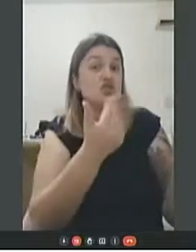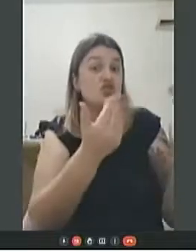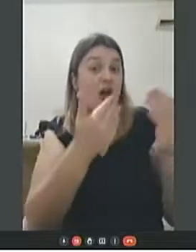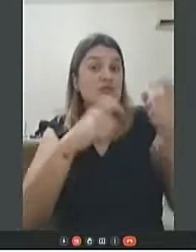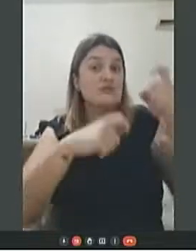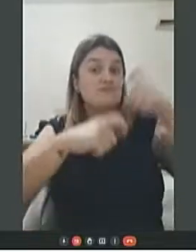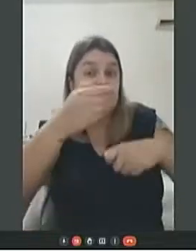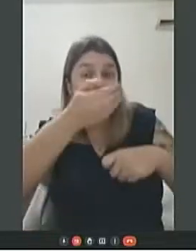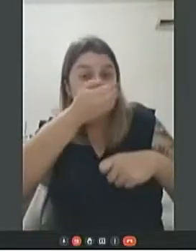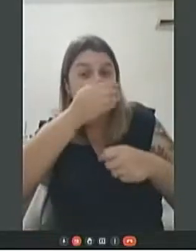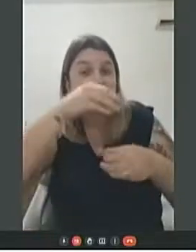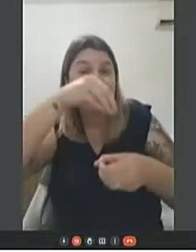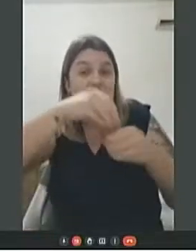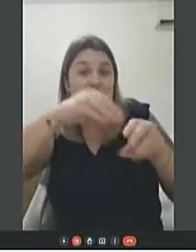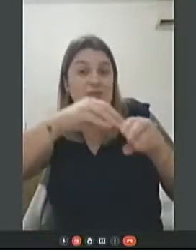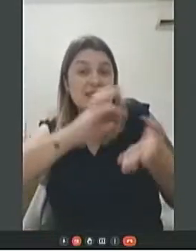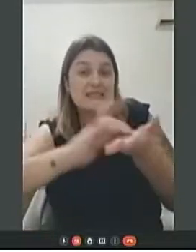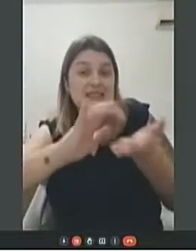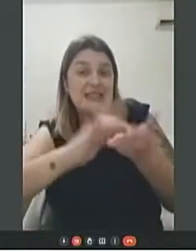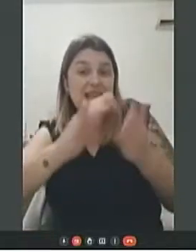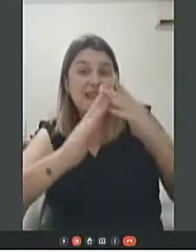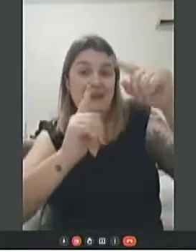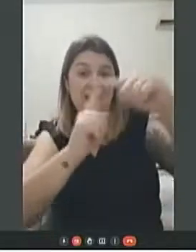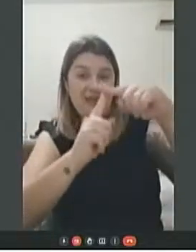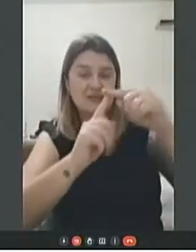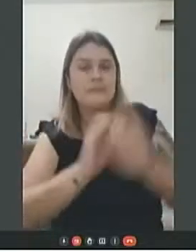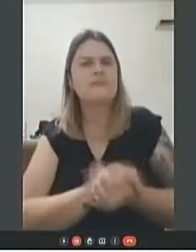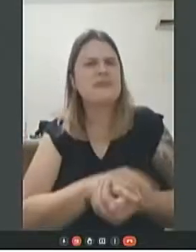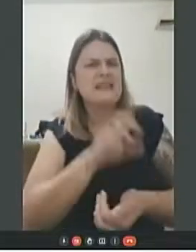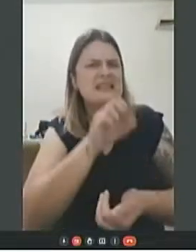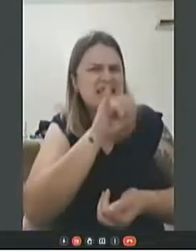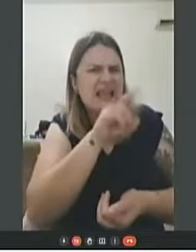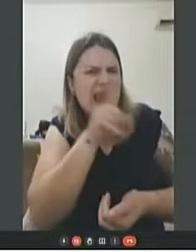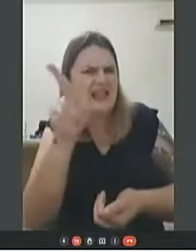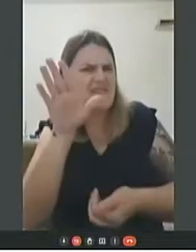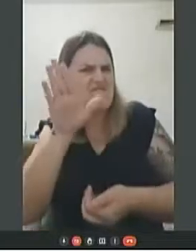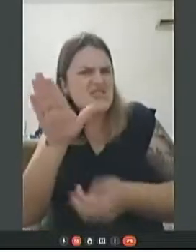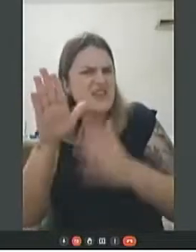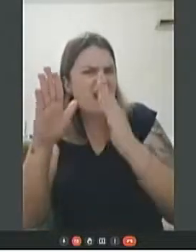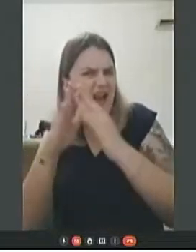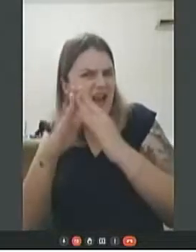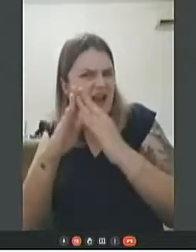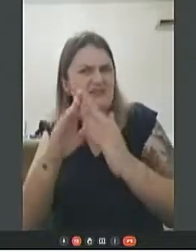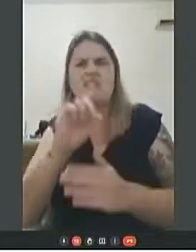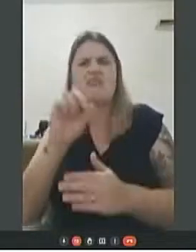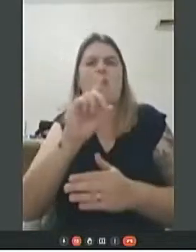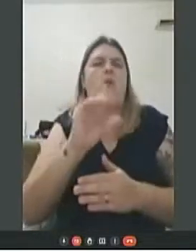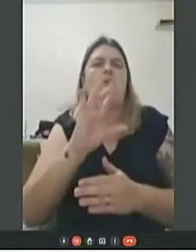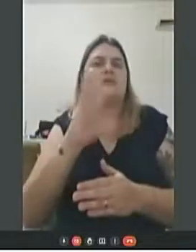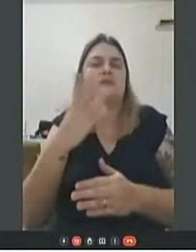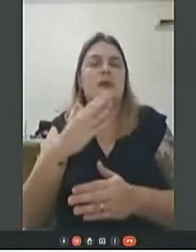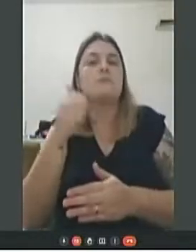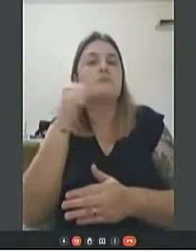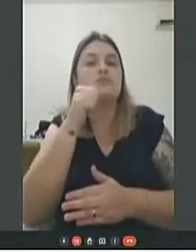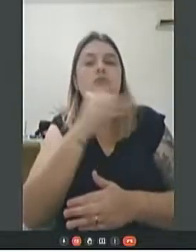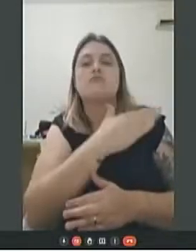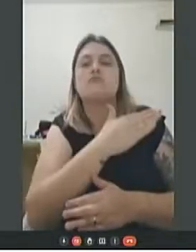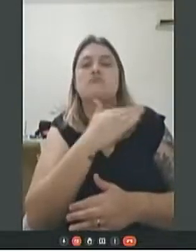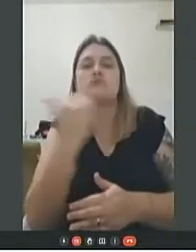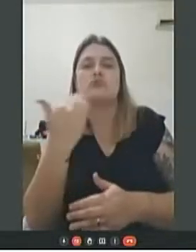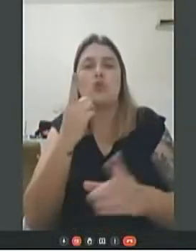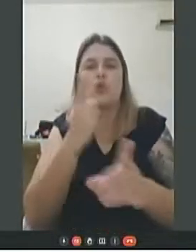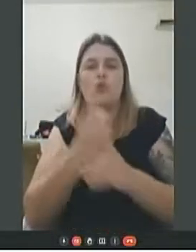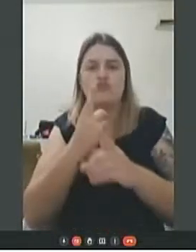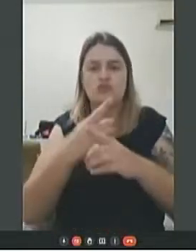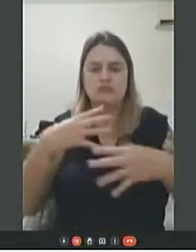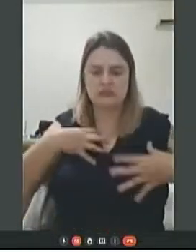secretaria de igreja em Brasília. Se ela estivesse em casa, isso não aconteceria. Morre jovem encontrada com sinais de